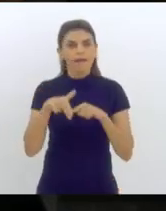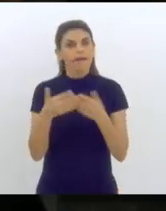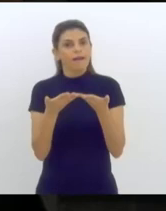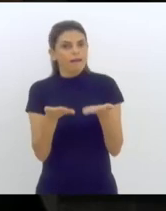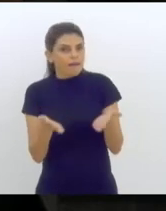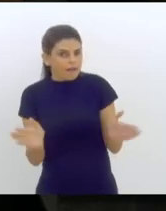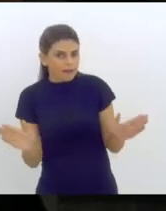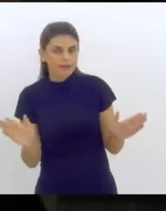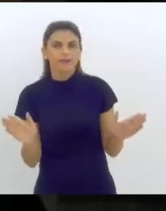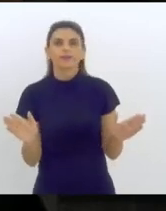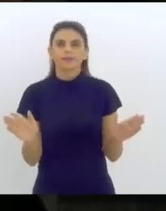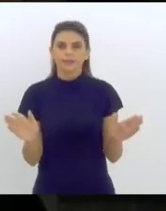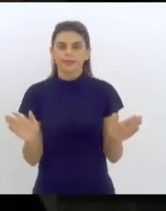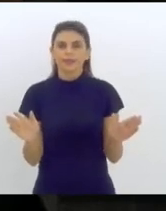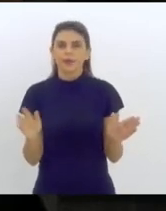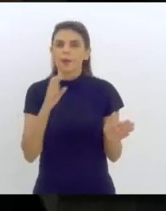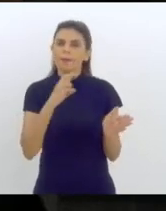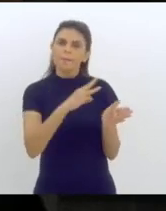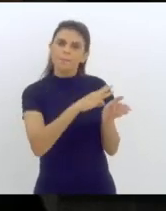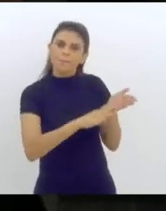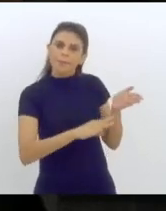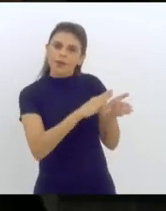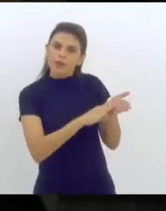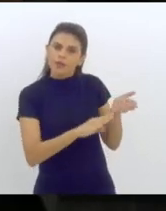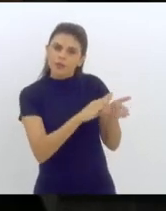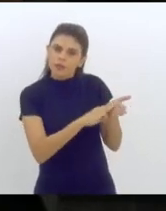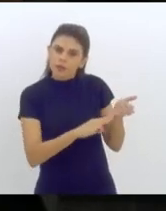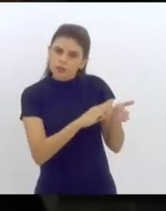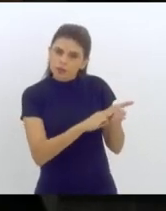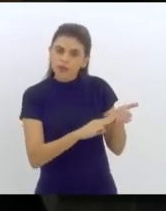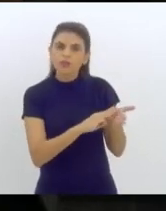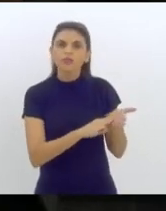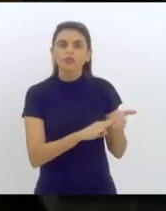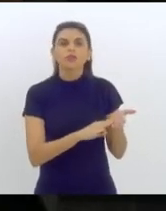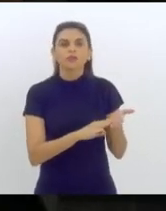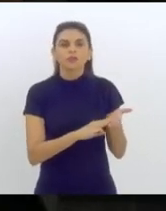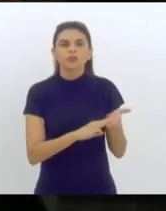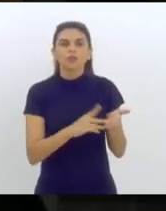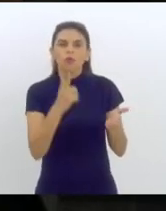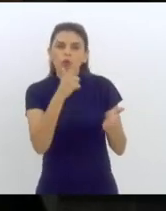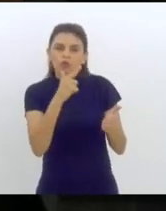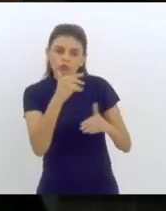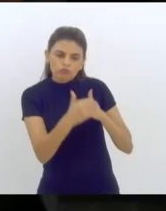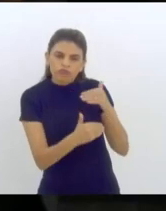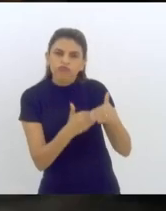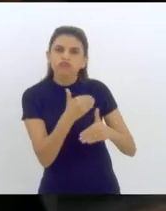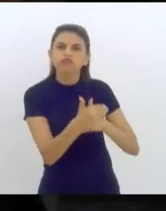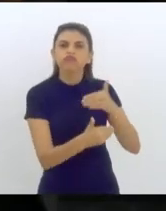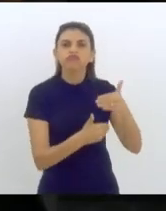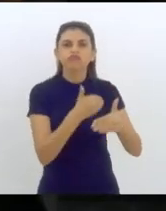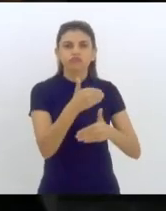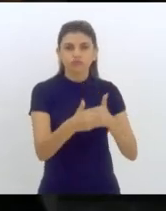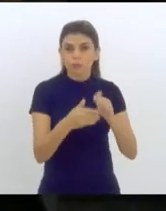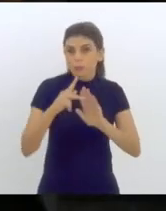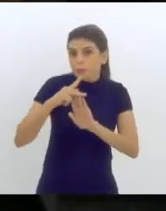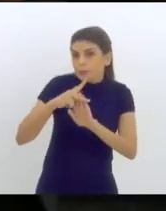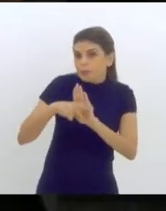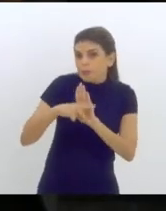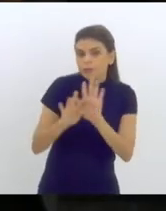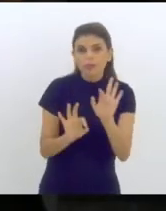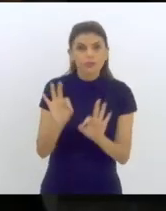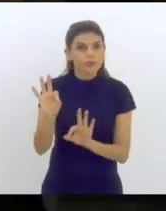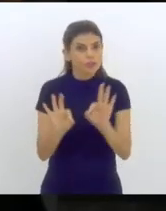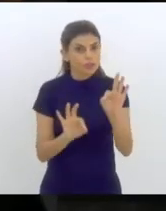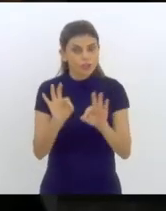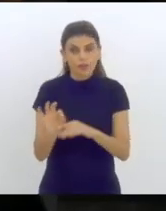da metodologia de construção do Plano Estadual